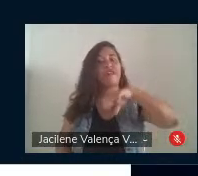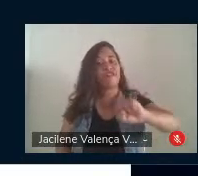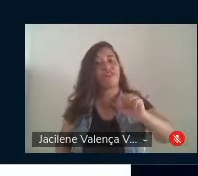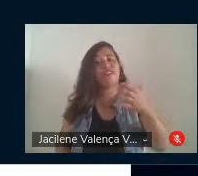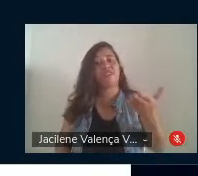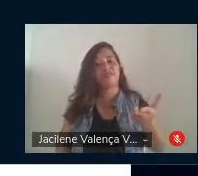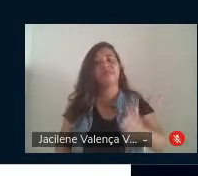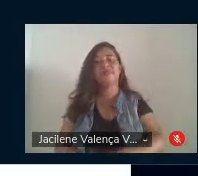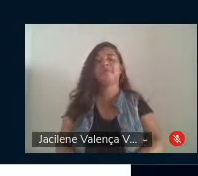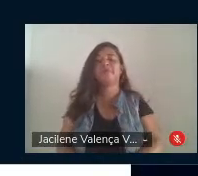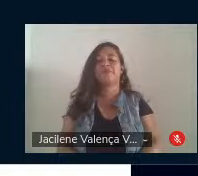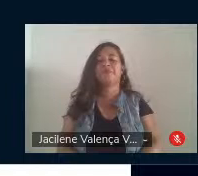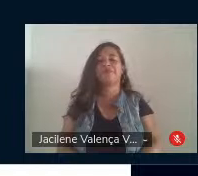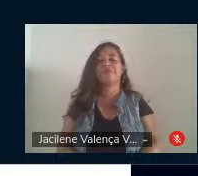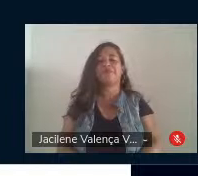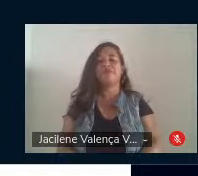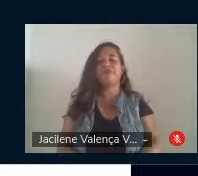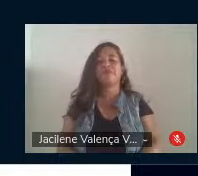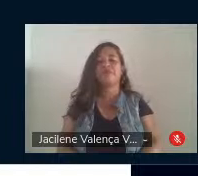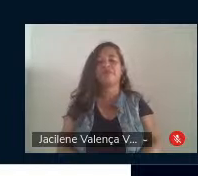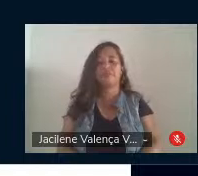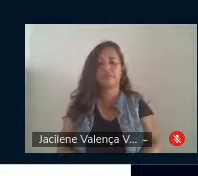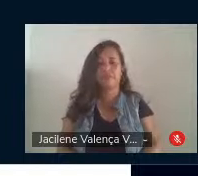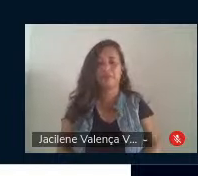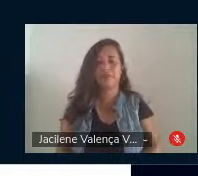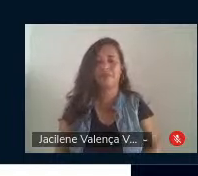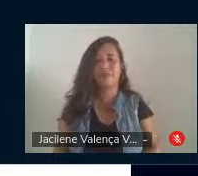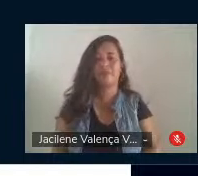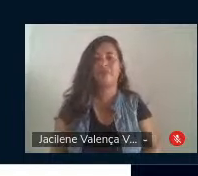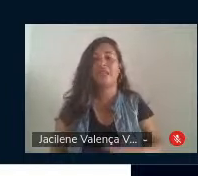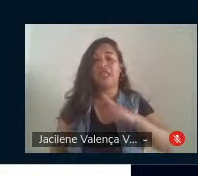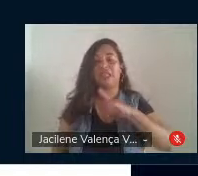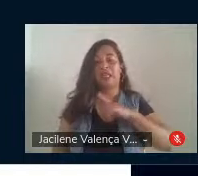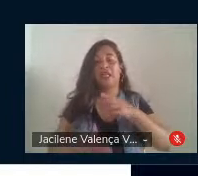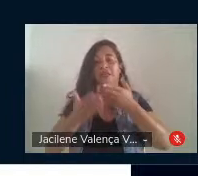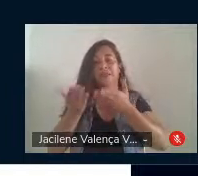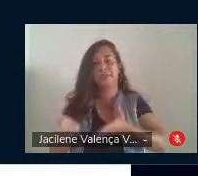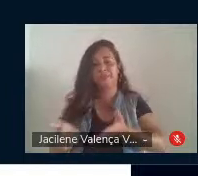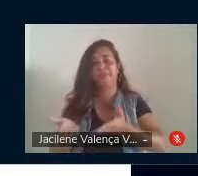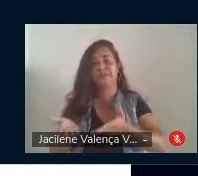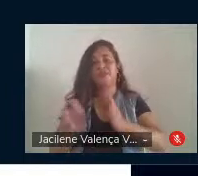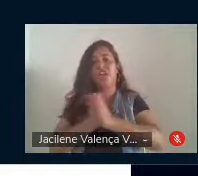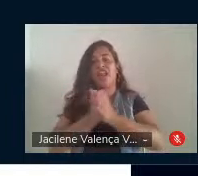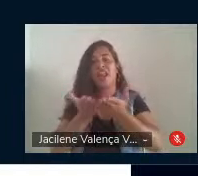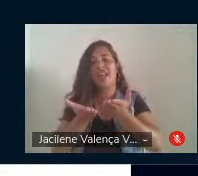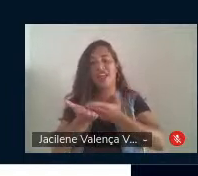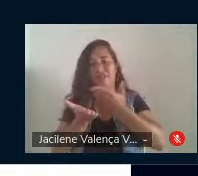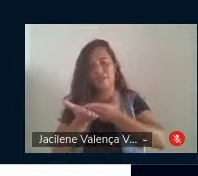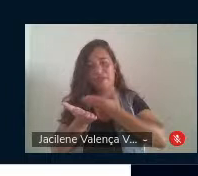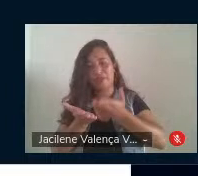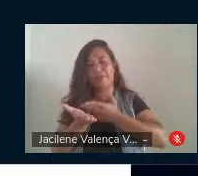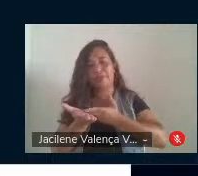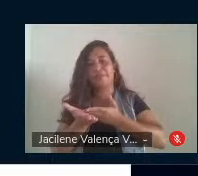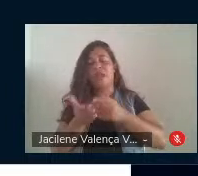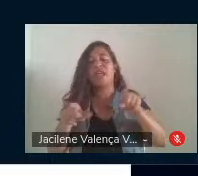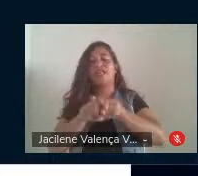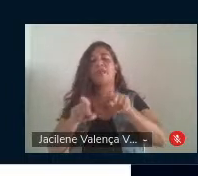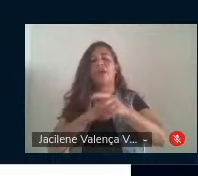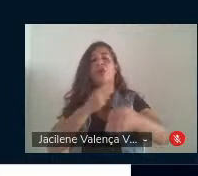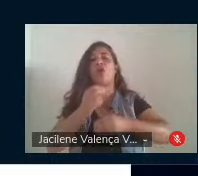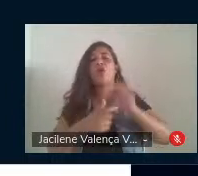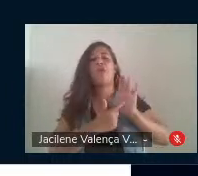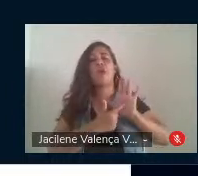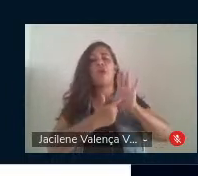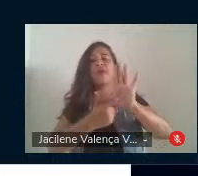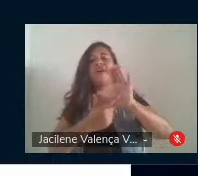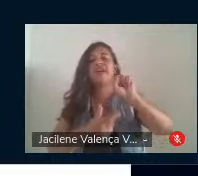por levar a cabo uma obra como este livro e como os seminários, estamos